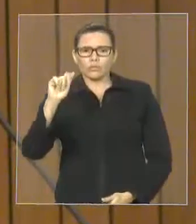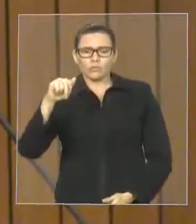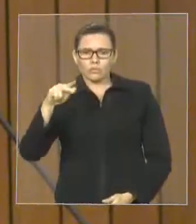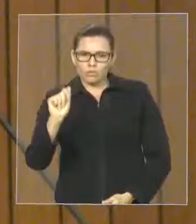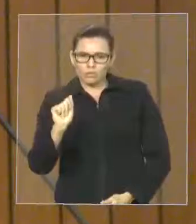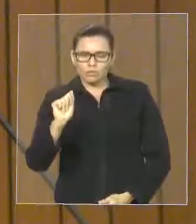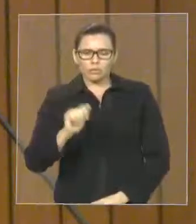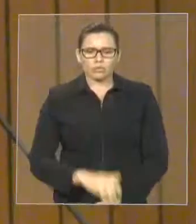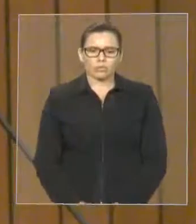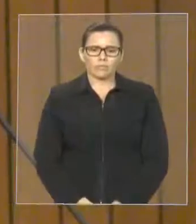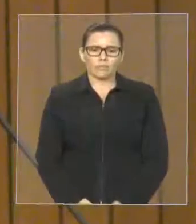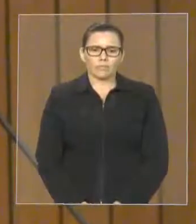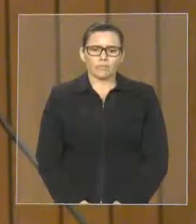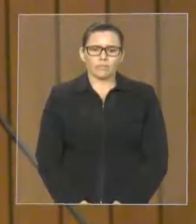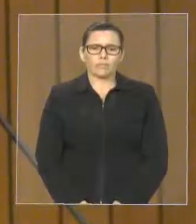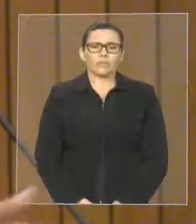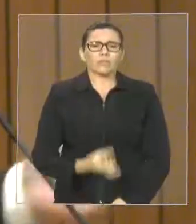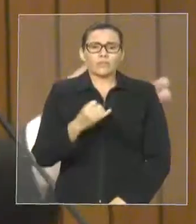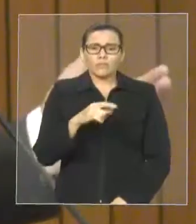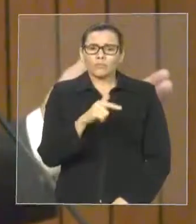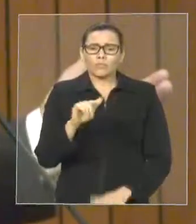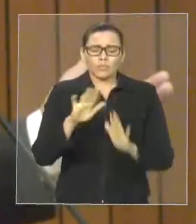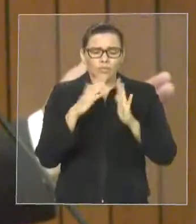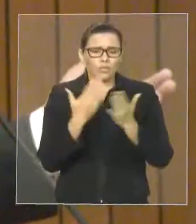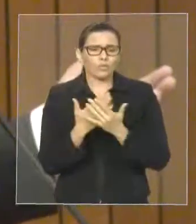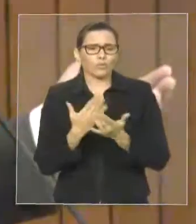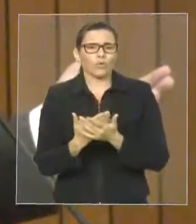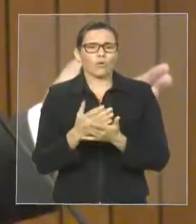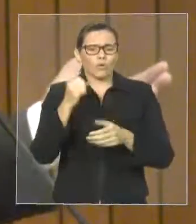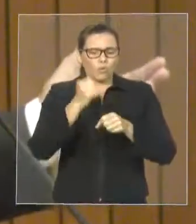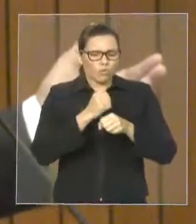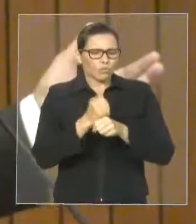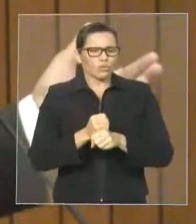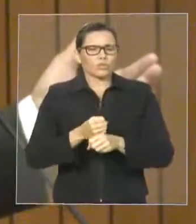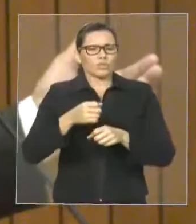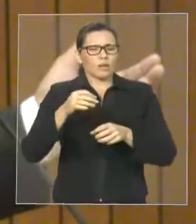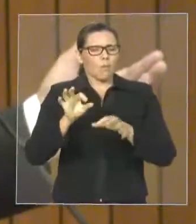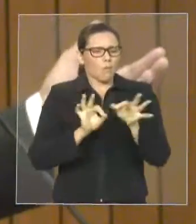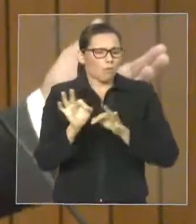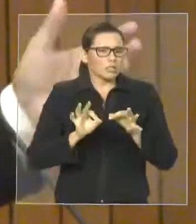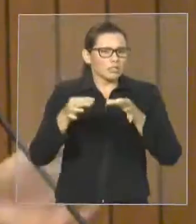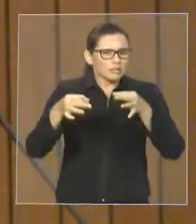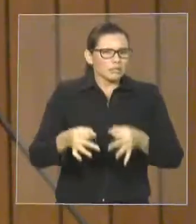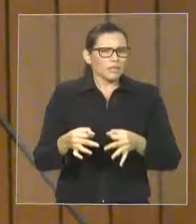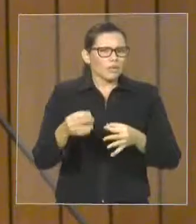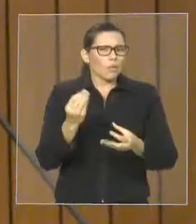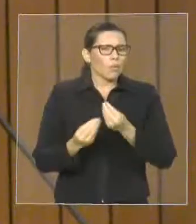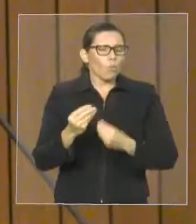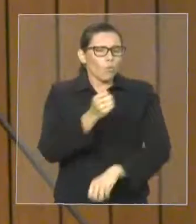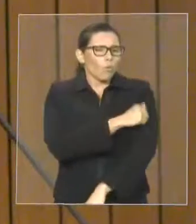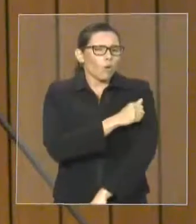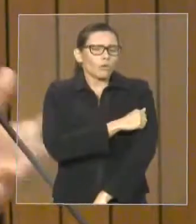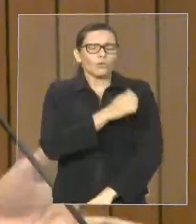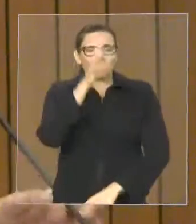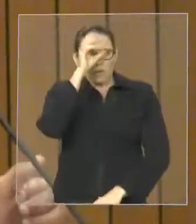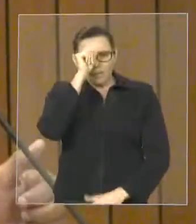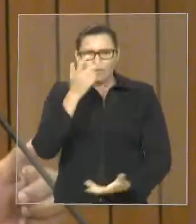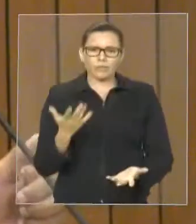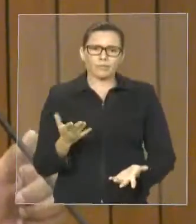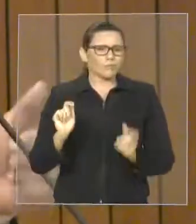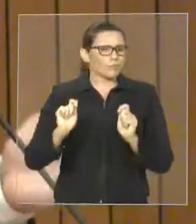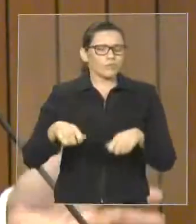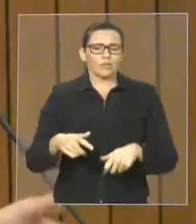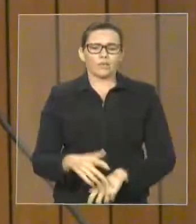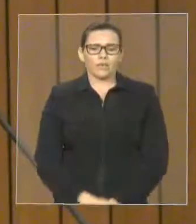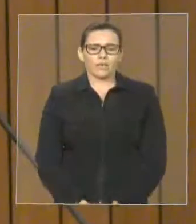aprendizado. Não tem uma escola digna. E no Maranhão, nos últimos dois anos, passou-se a falar muito de escola digna,